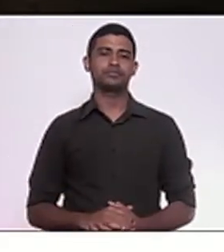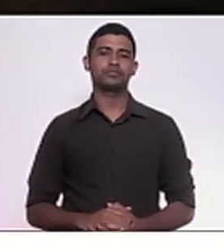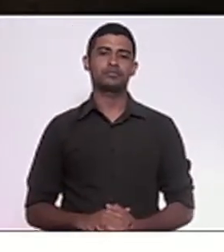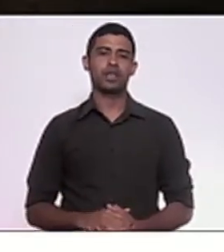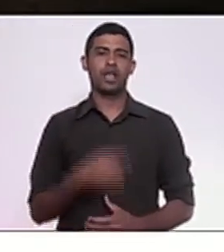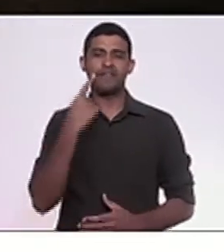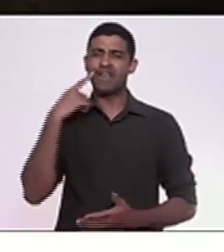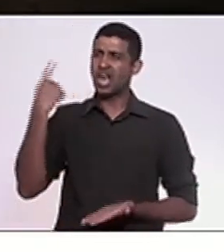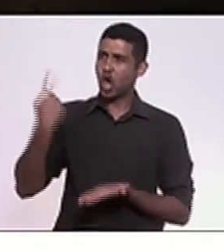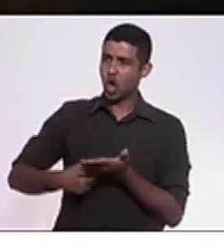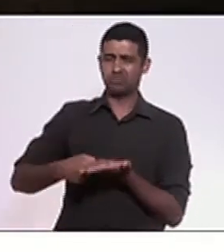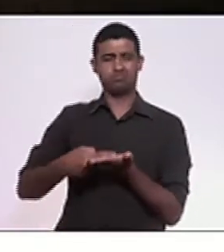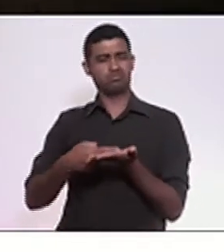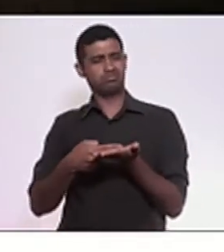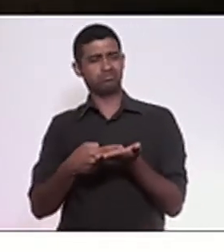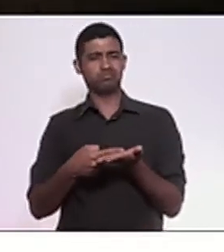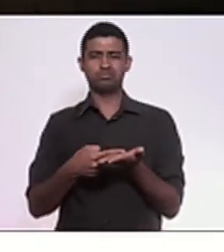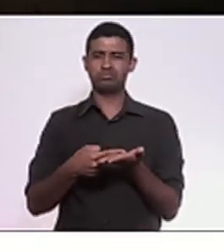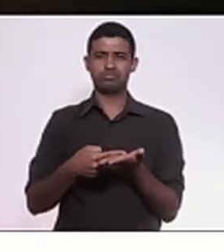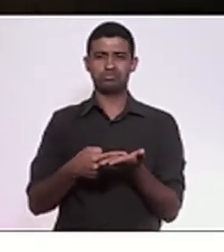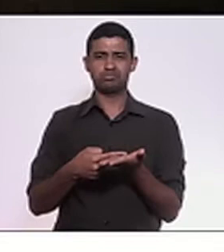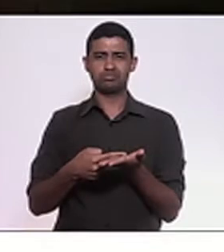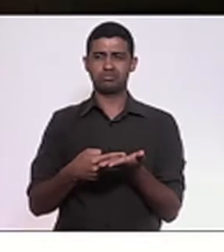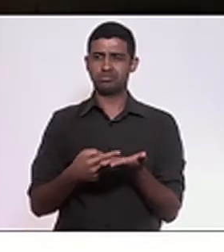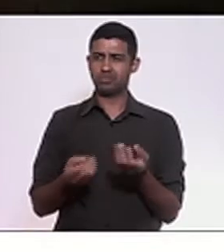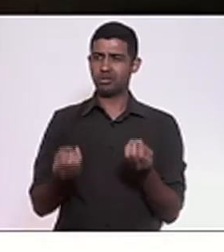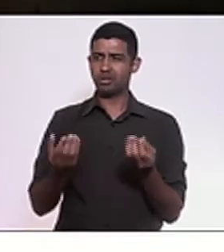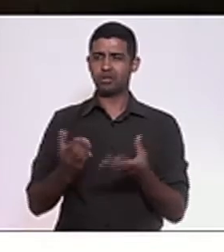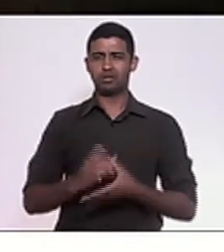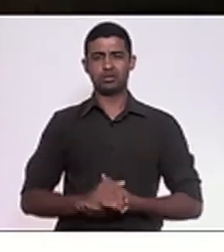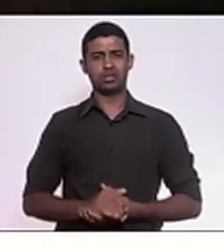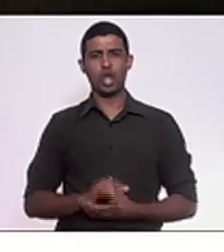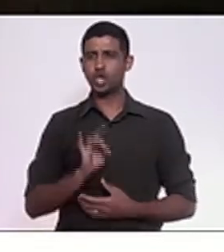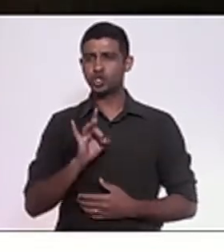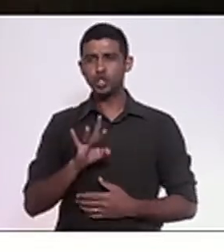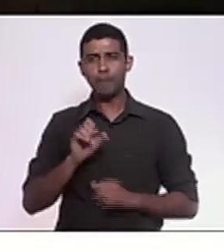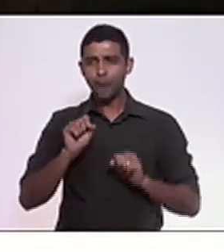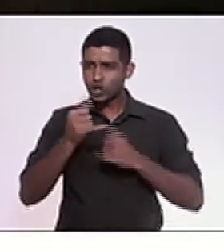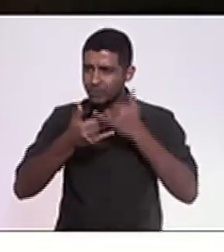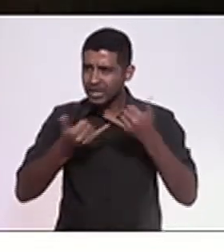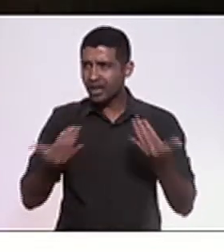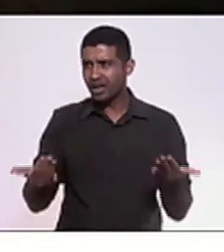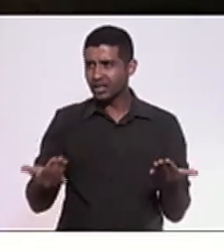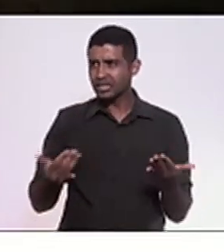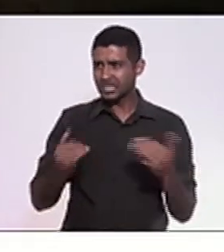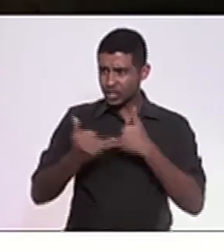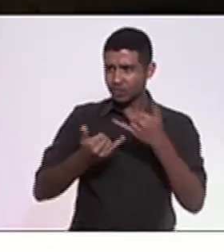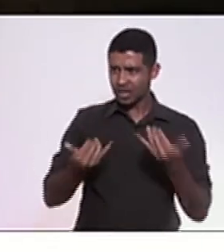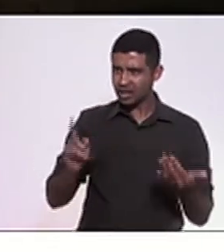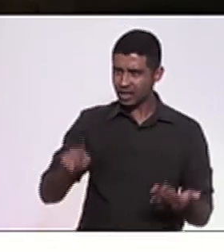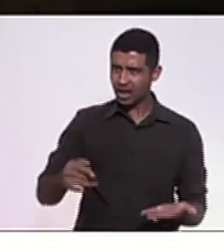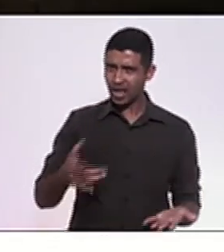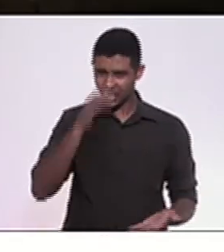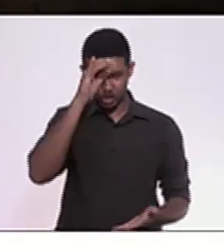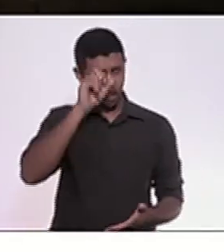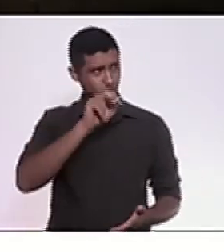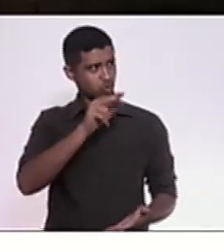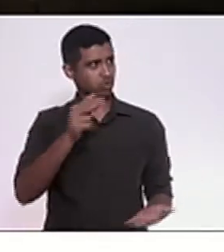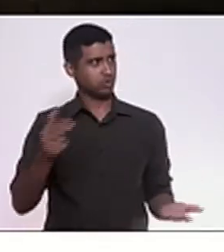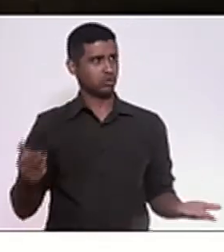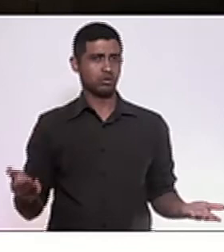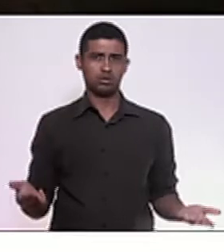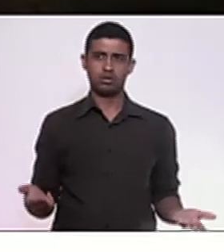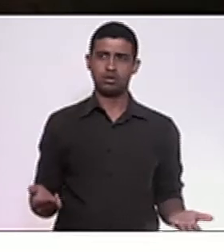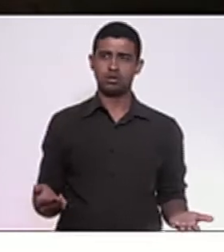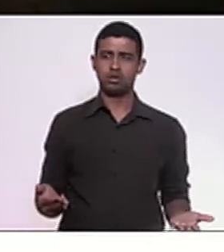Concessão sem tempo só pode estar de brincadeira, tia Ju. Essa